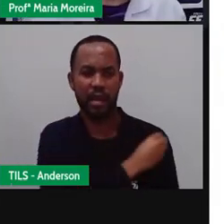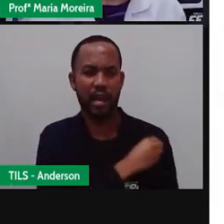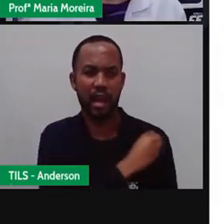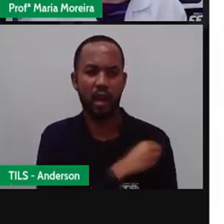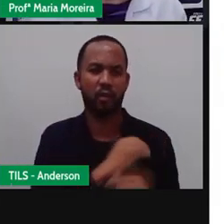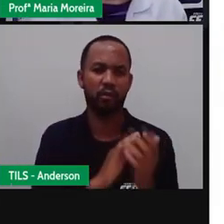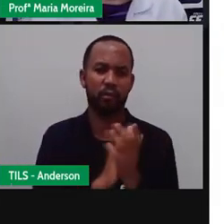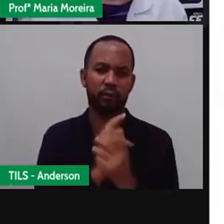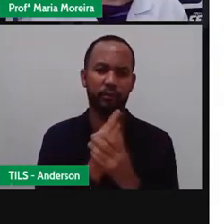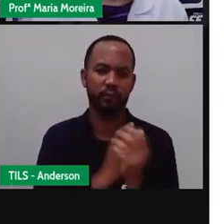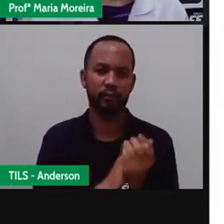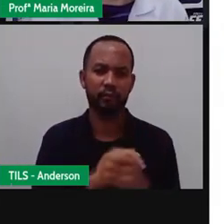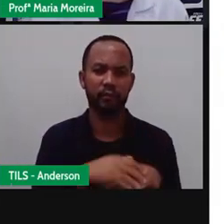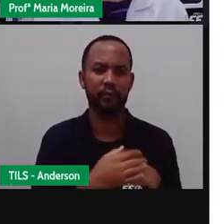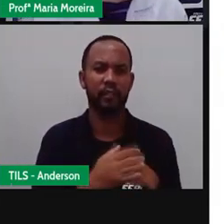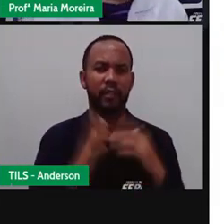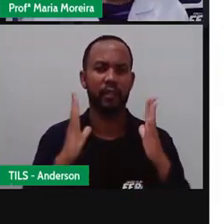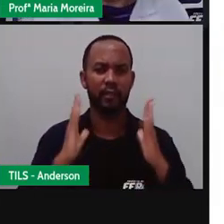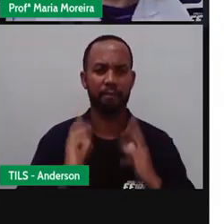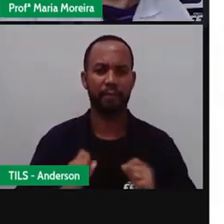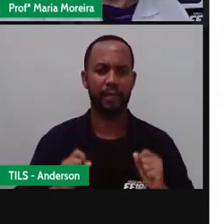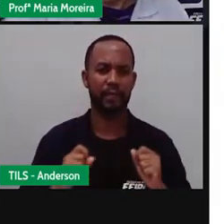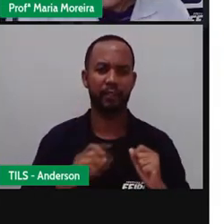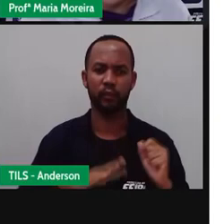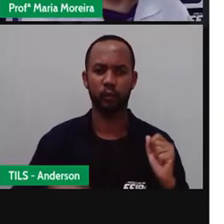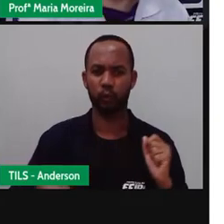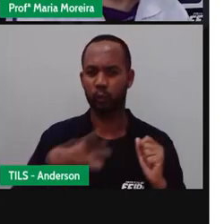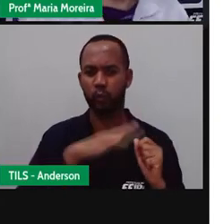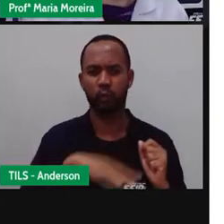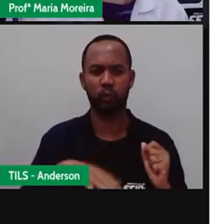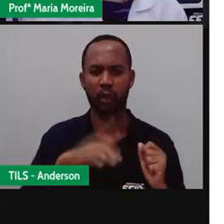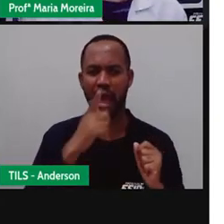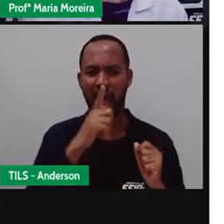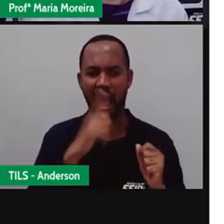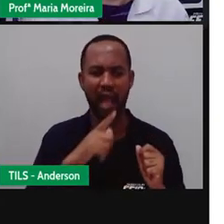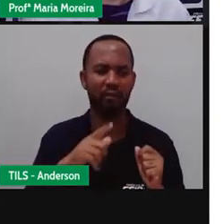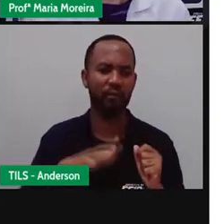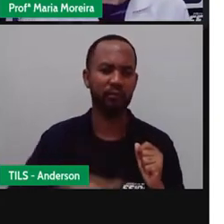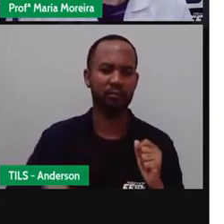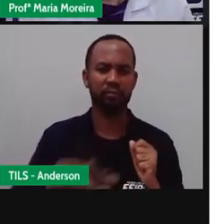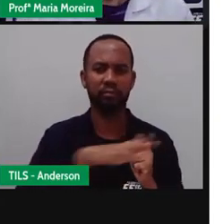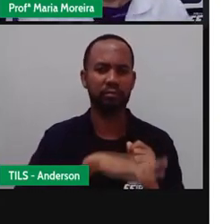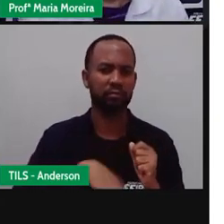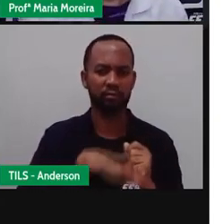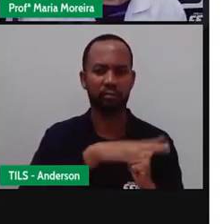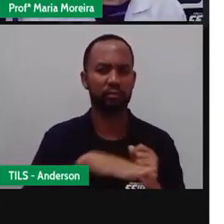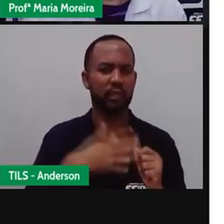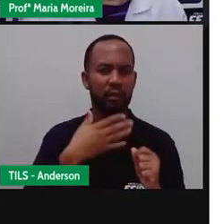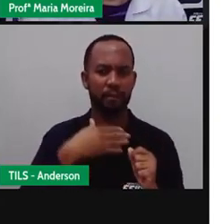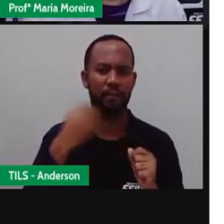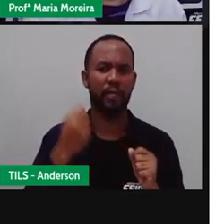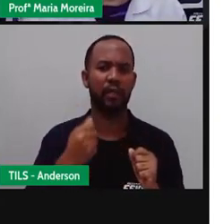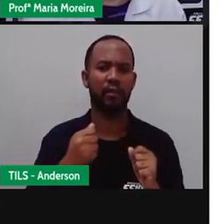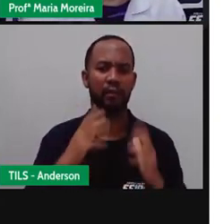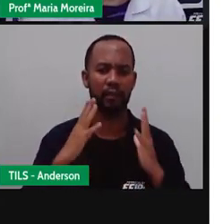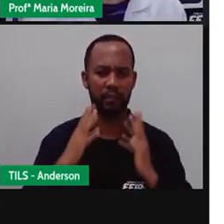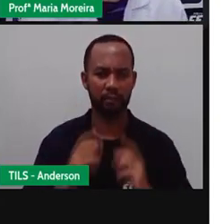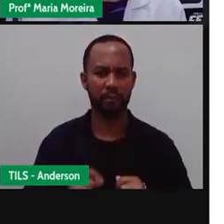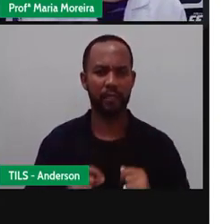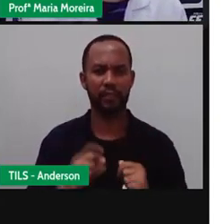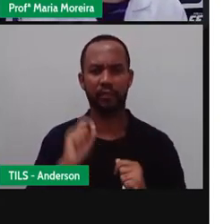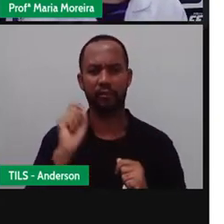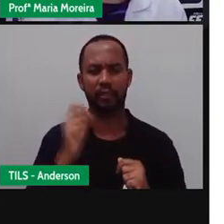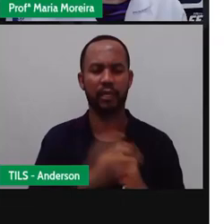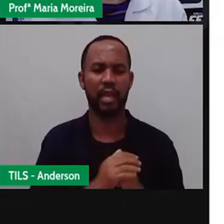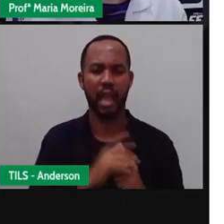álcool aí Na cozinha Não tem álcool Ó, água, sabão Uma melhor solução Para higienizar as coisas É o que?